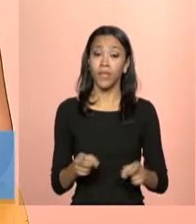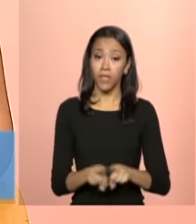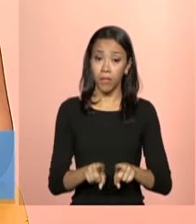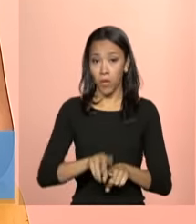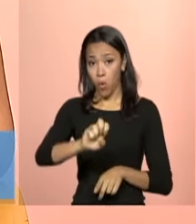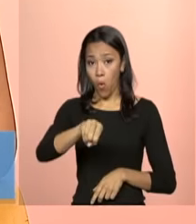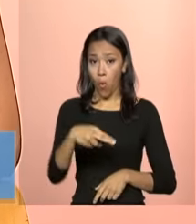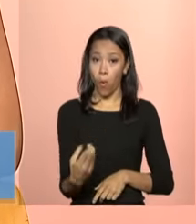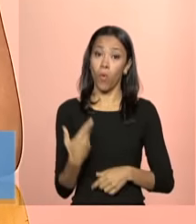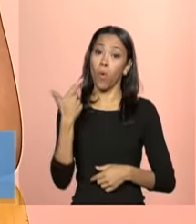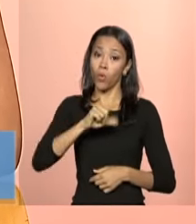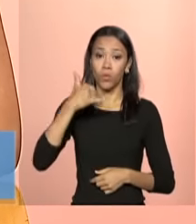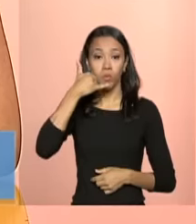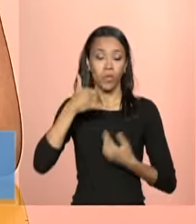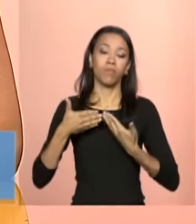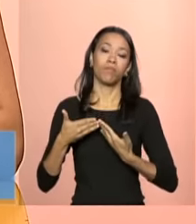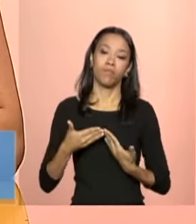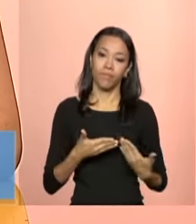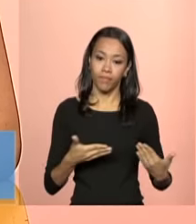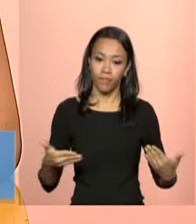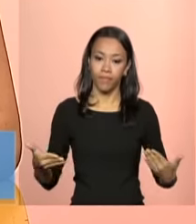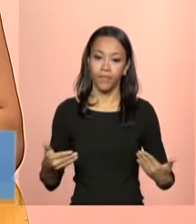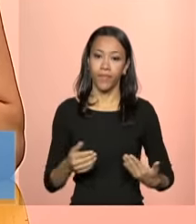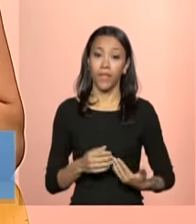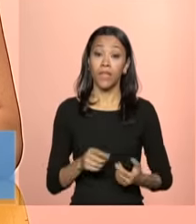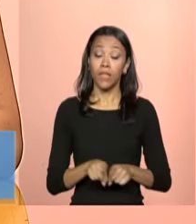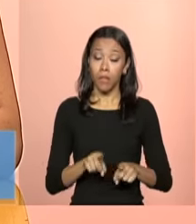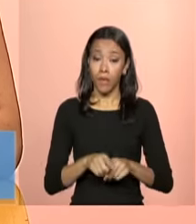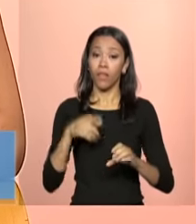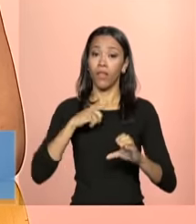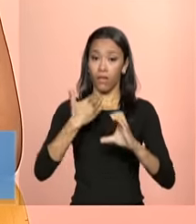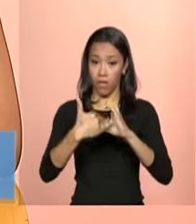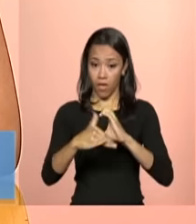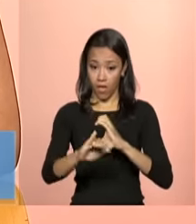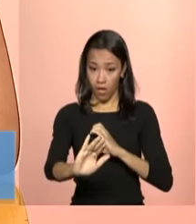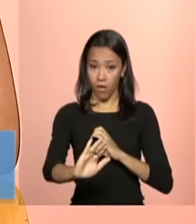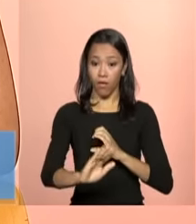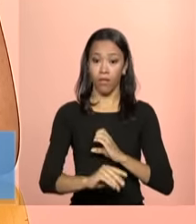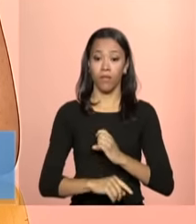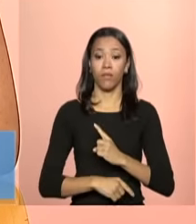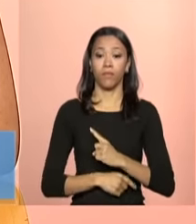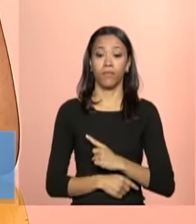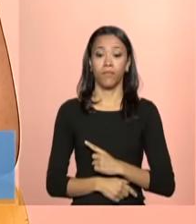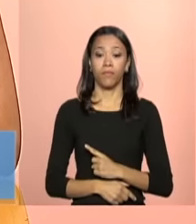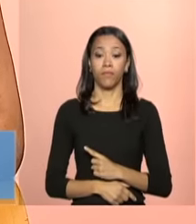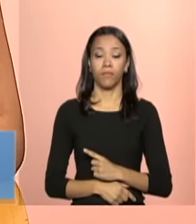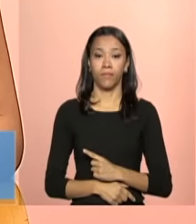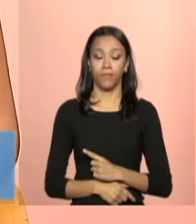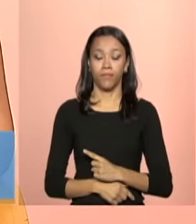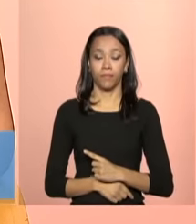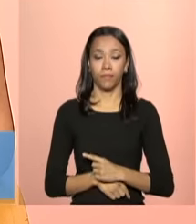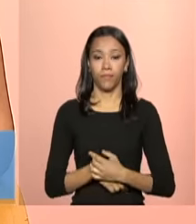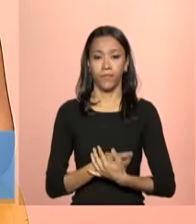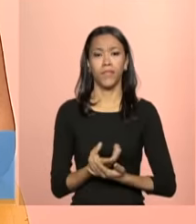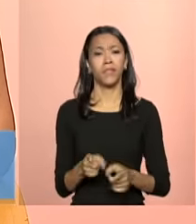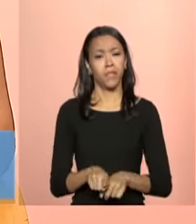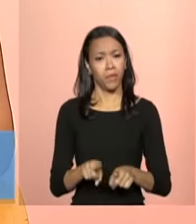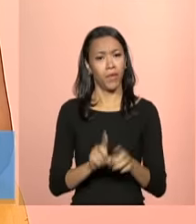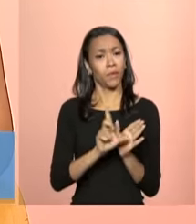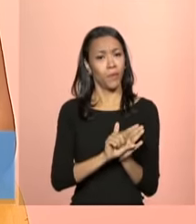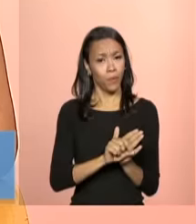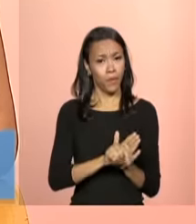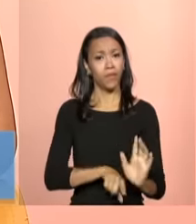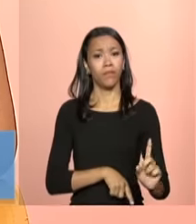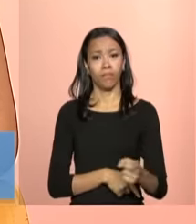ou 3799-5198. Pelo e-mail tele arroba mds.gov.br e ainda pelo twitter